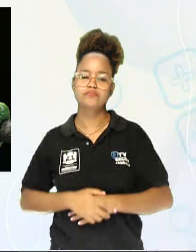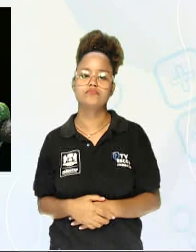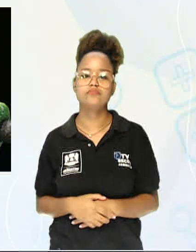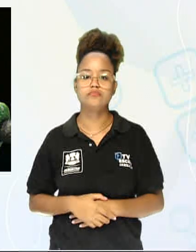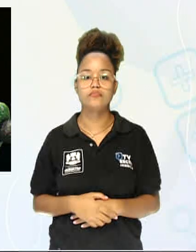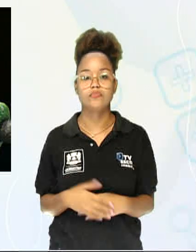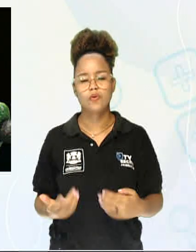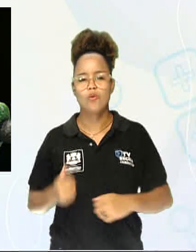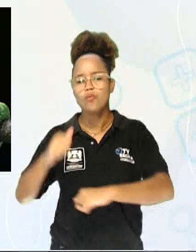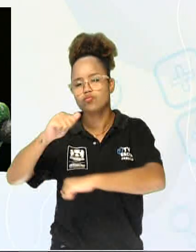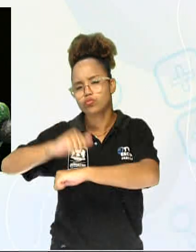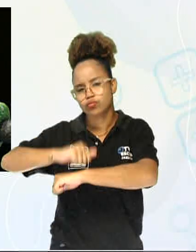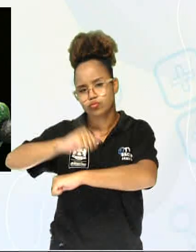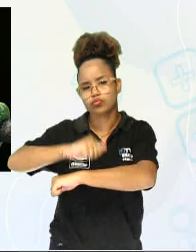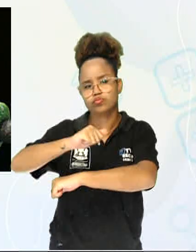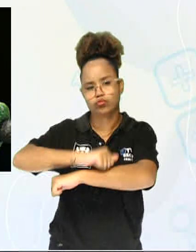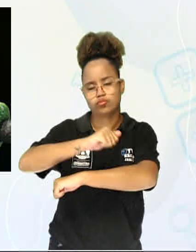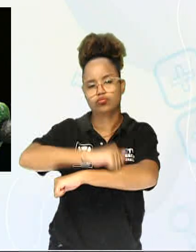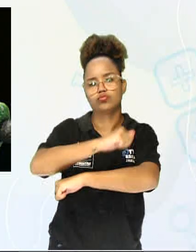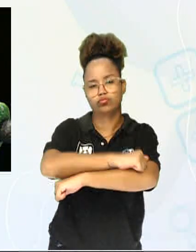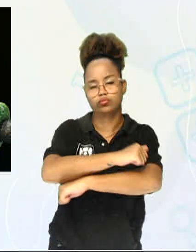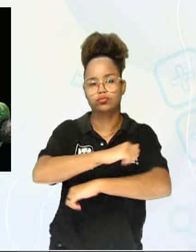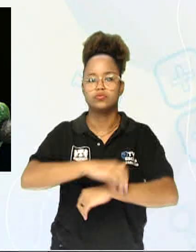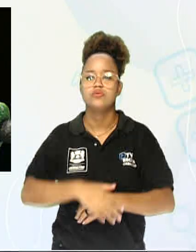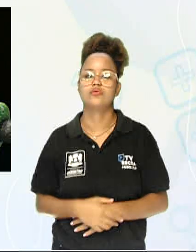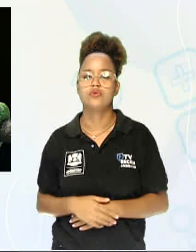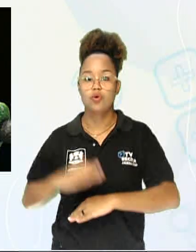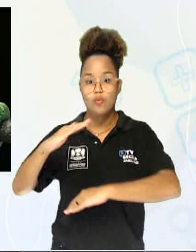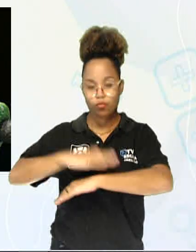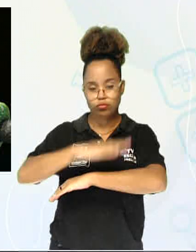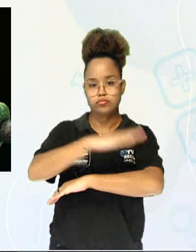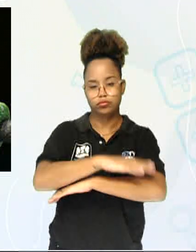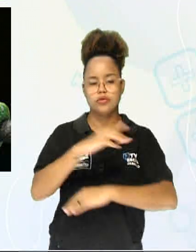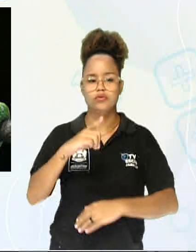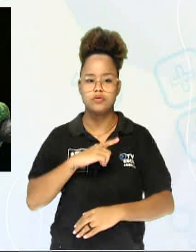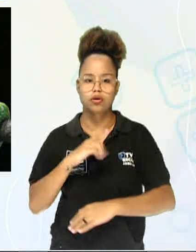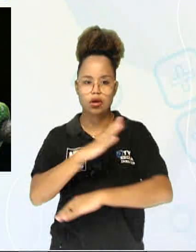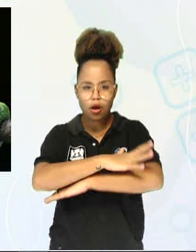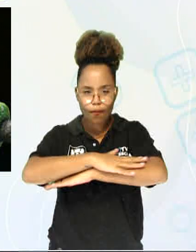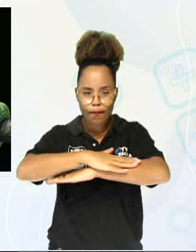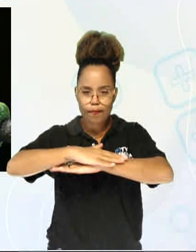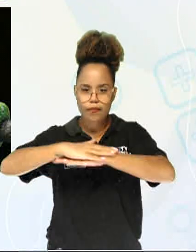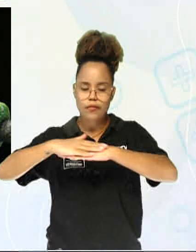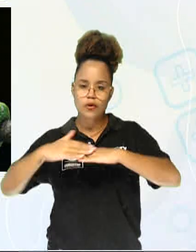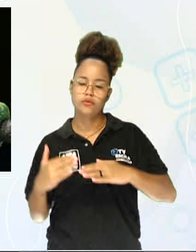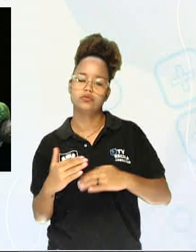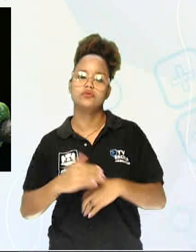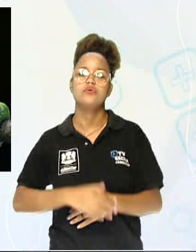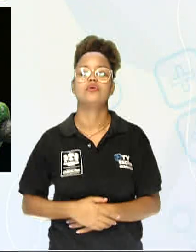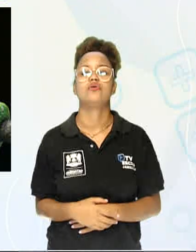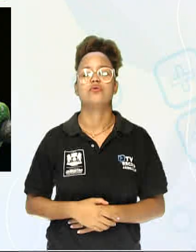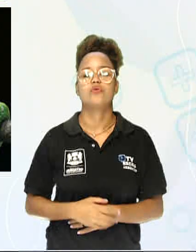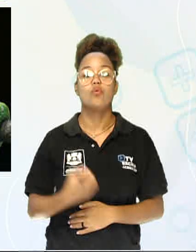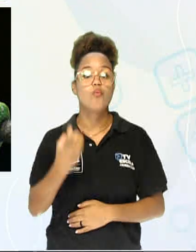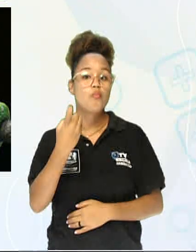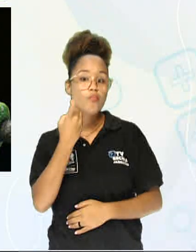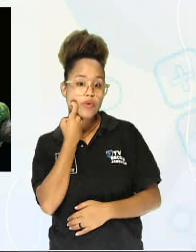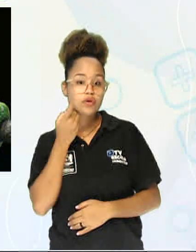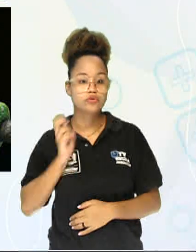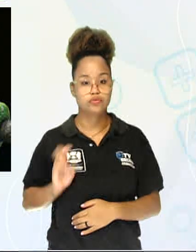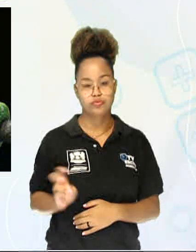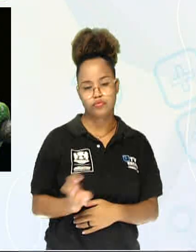os sapos e os anfíbios em si é a pele, né? Os peixes e as cobras